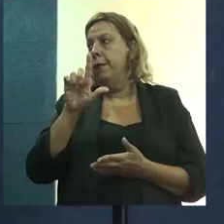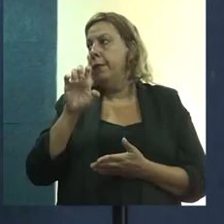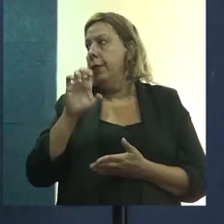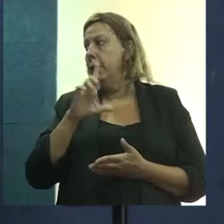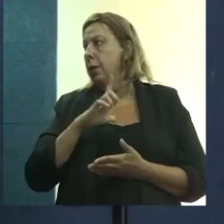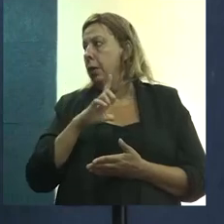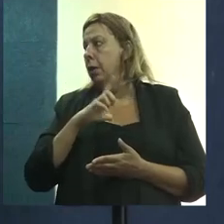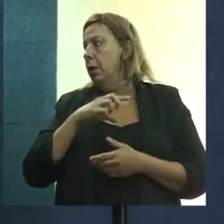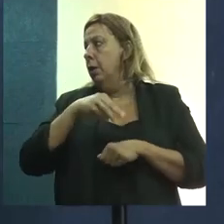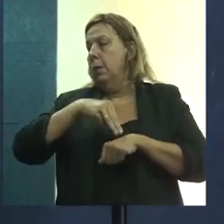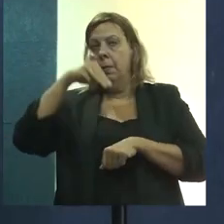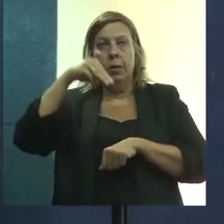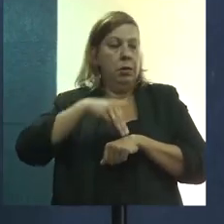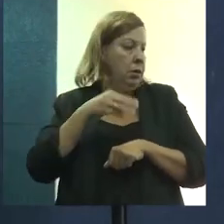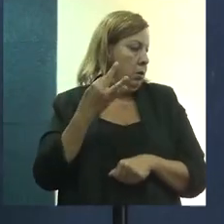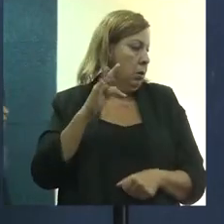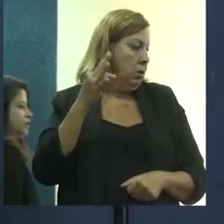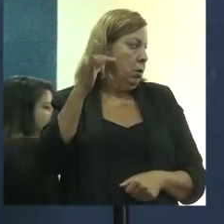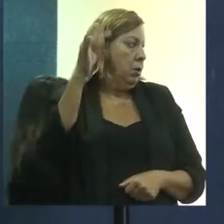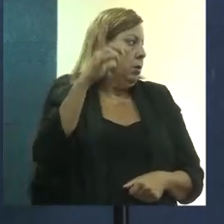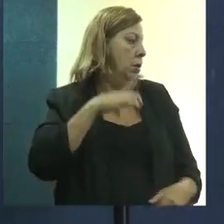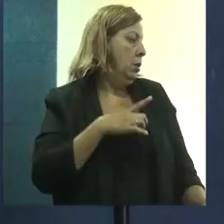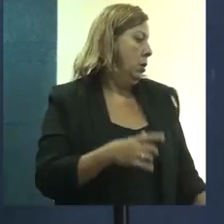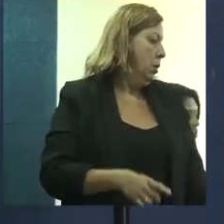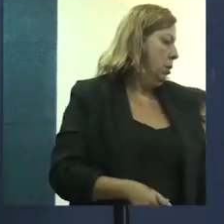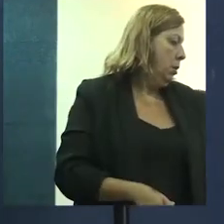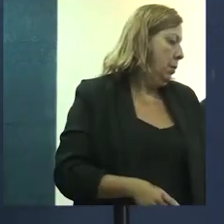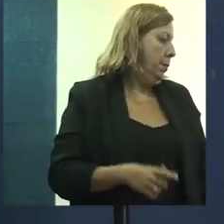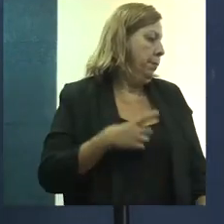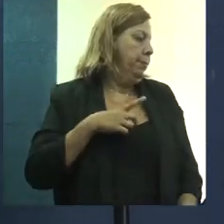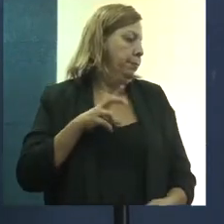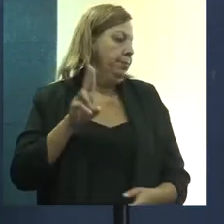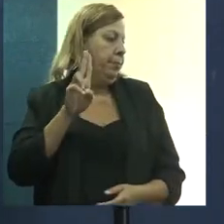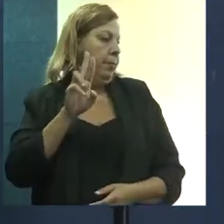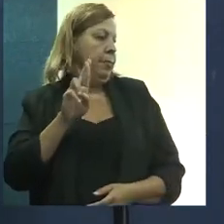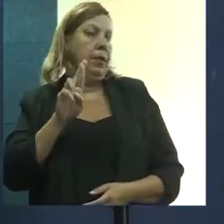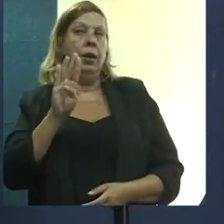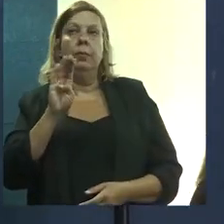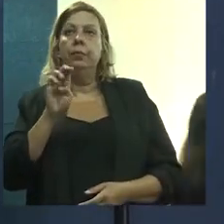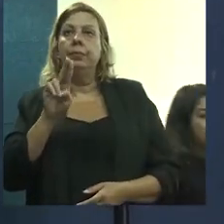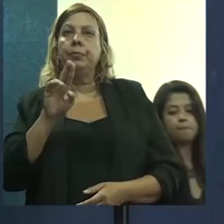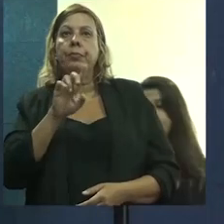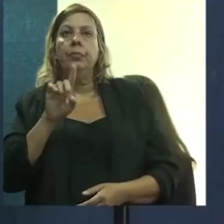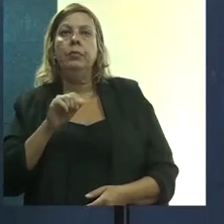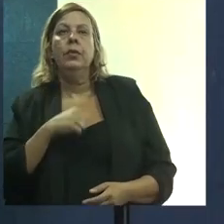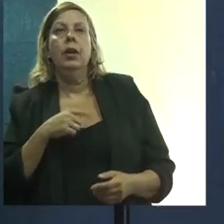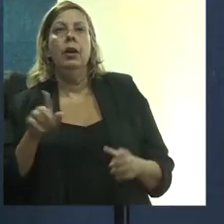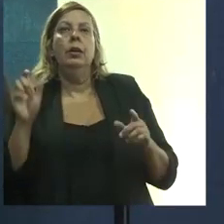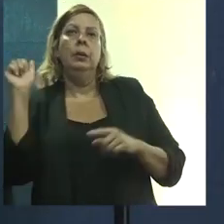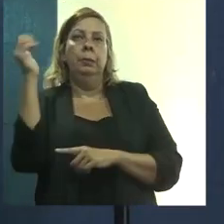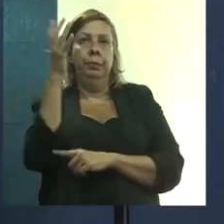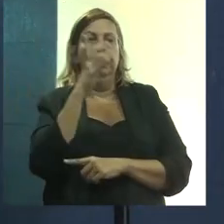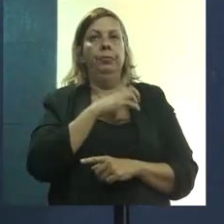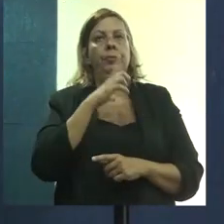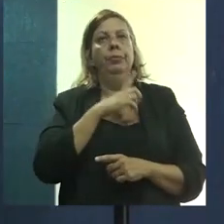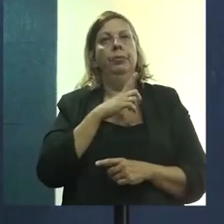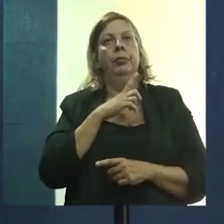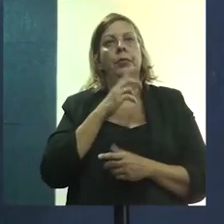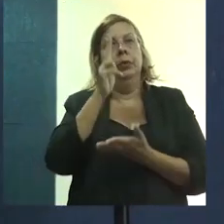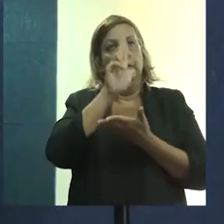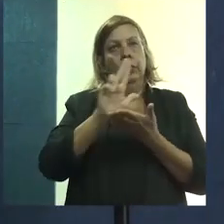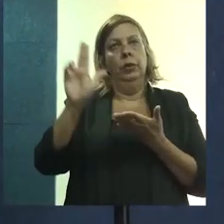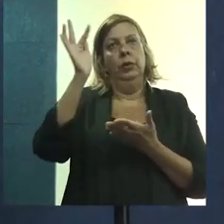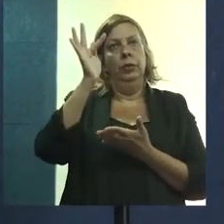mestrado em Tecnologia da Edificação e da Urbanização, com o tema Habitação e Meio Ambiente pela